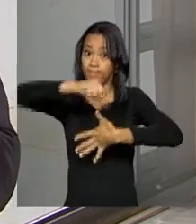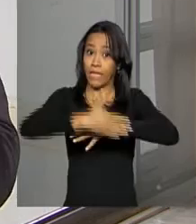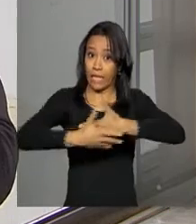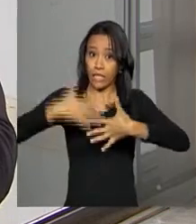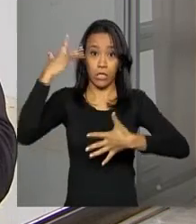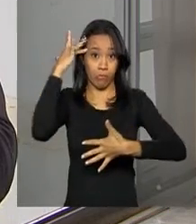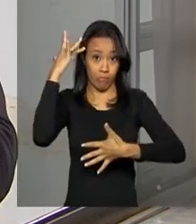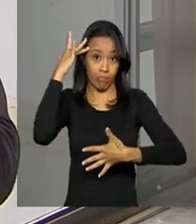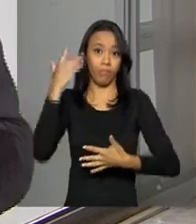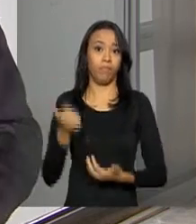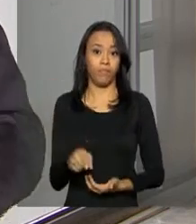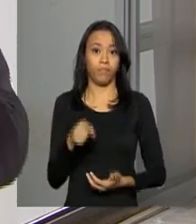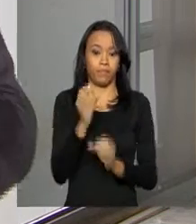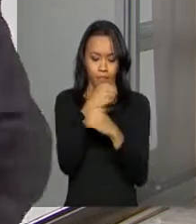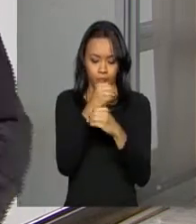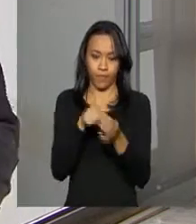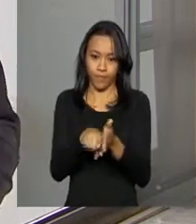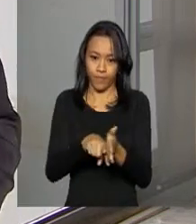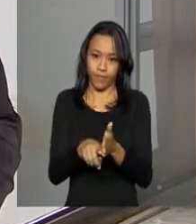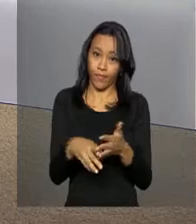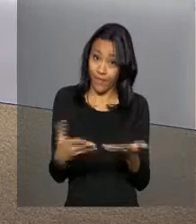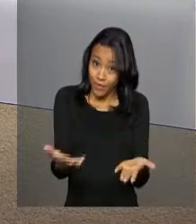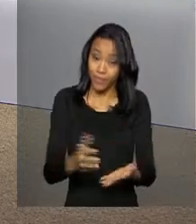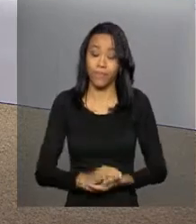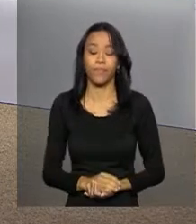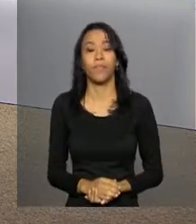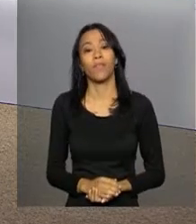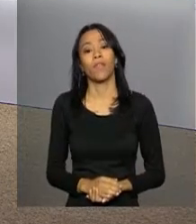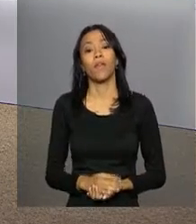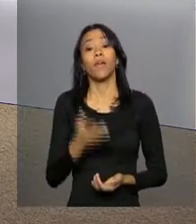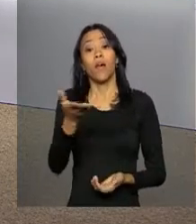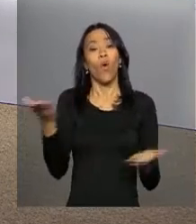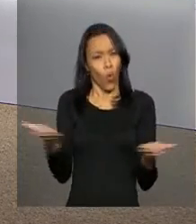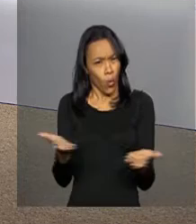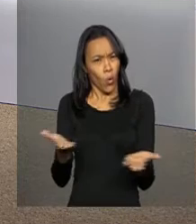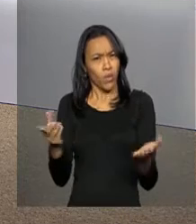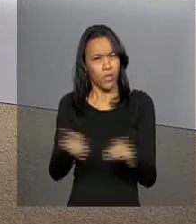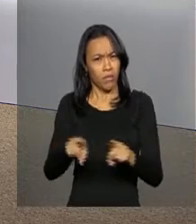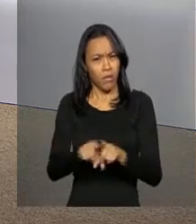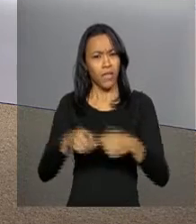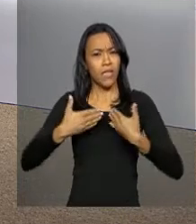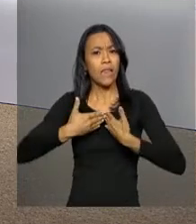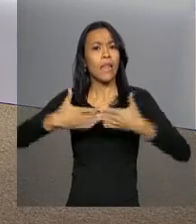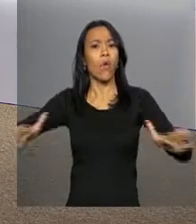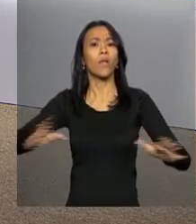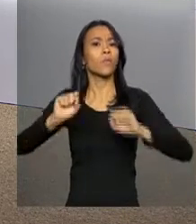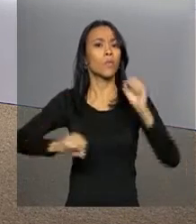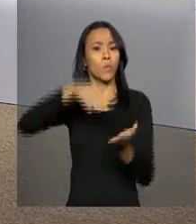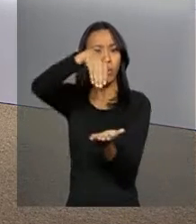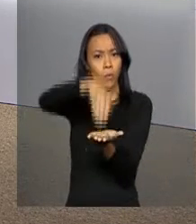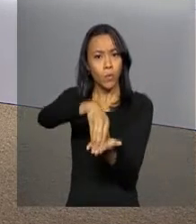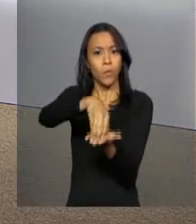Daniela, é isso. Bom, Leandro, hoje também está prevista a inauguração do Centro